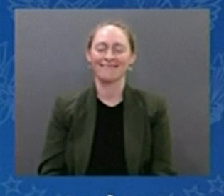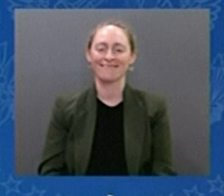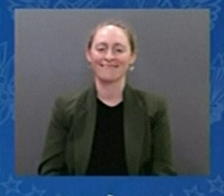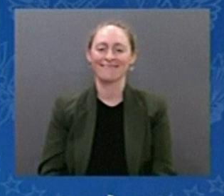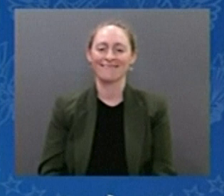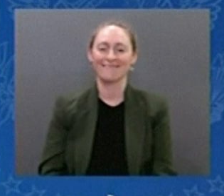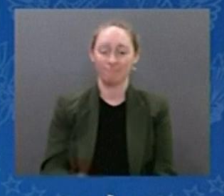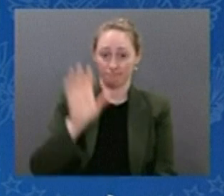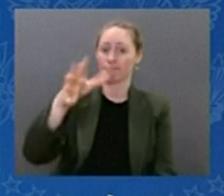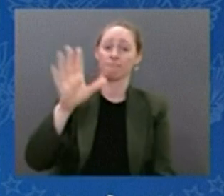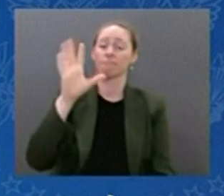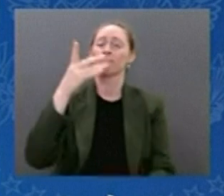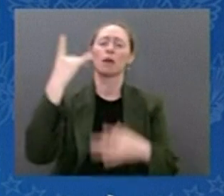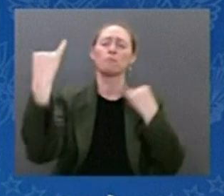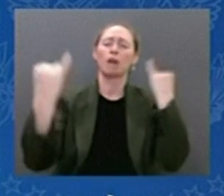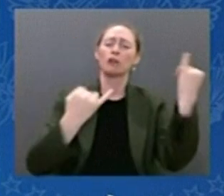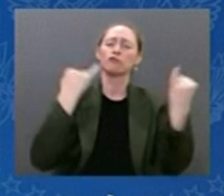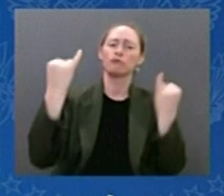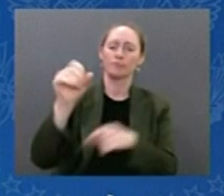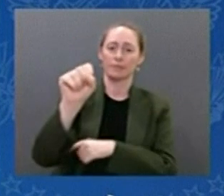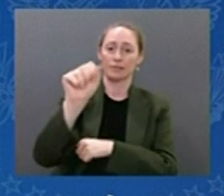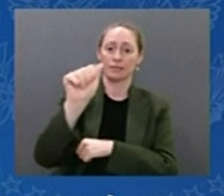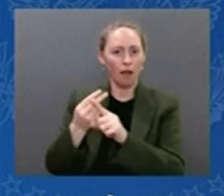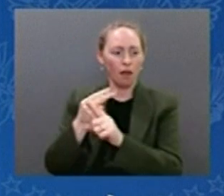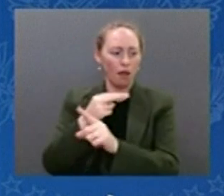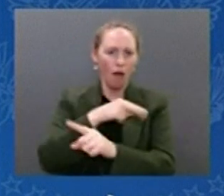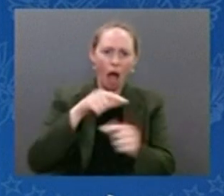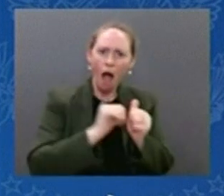permitir termos respostas para perguntas que ainda nem formulamos.